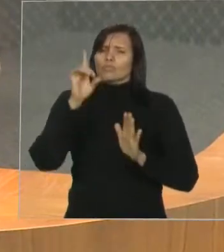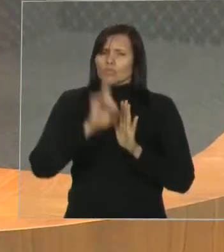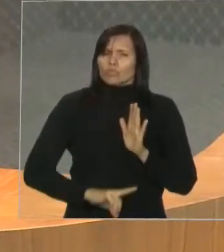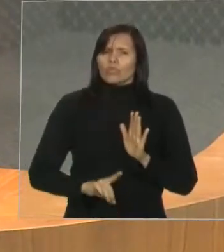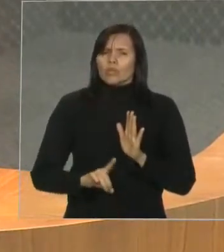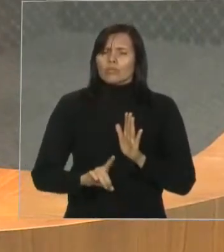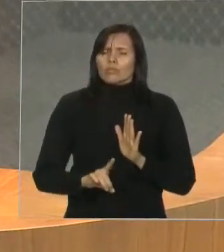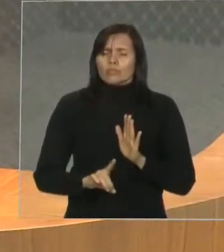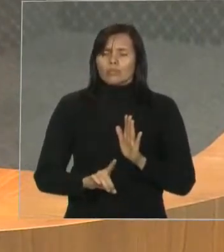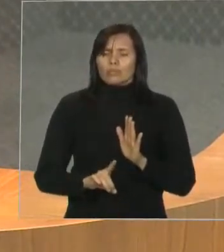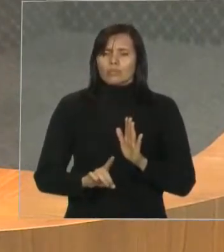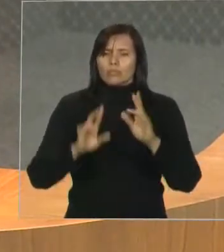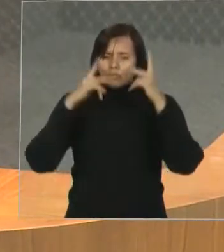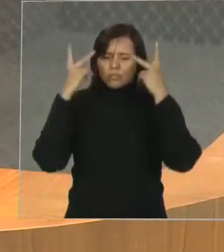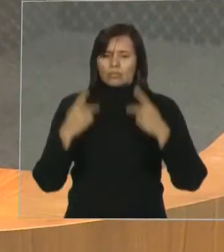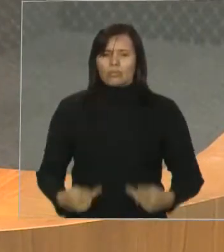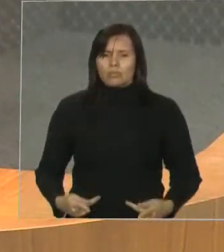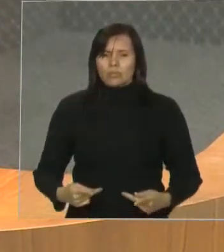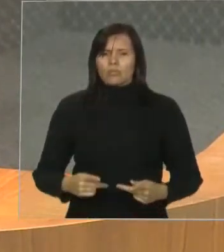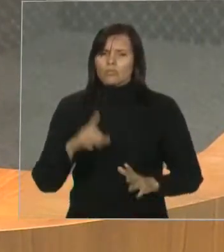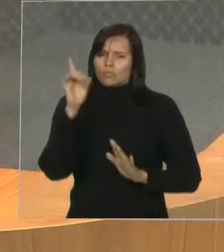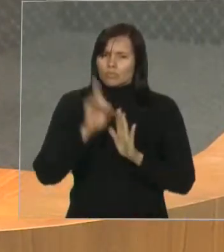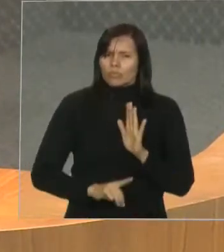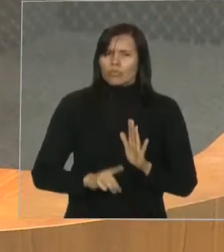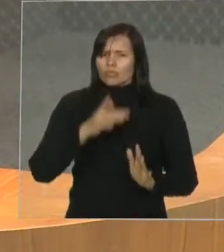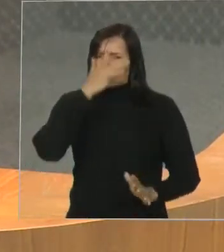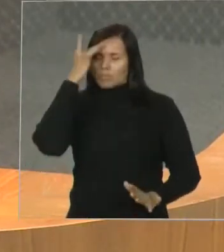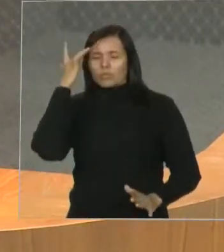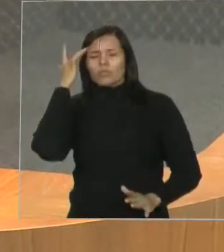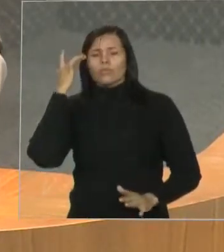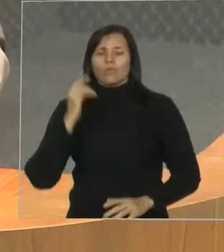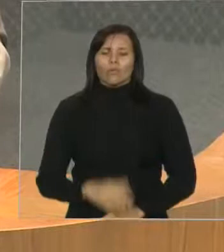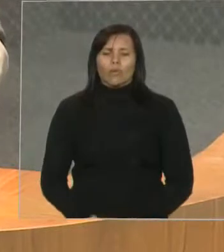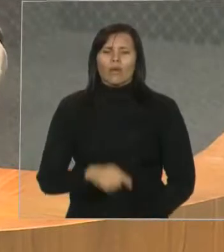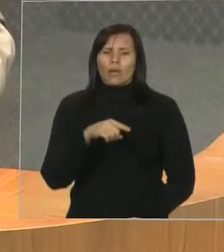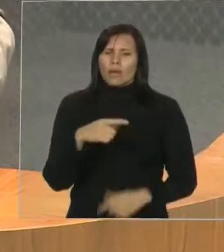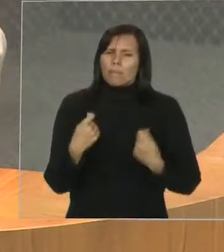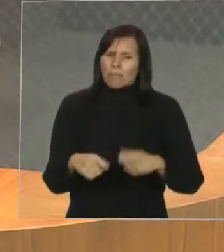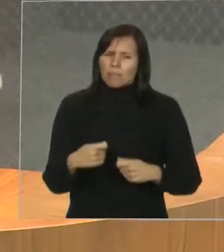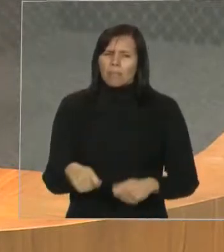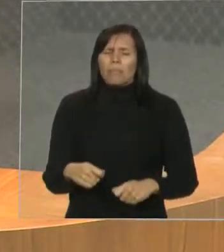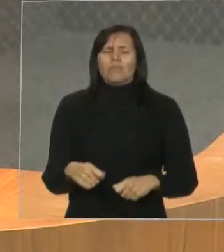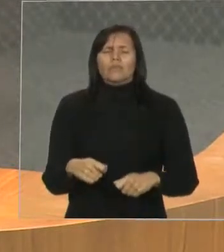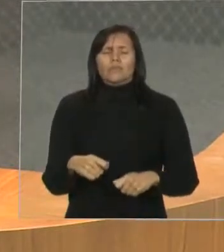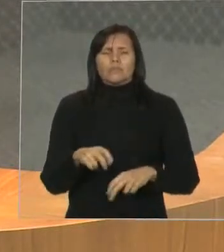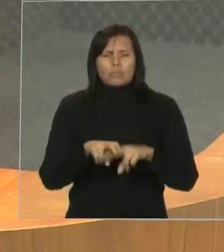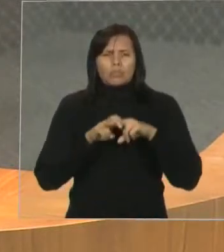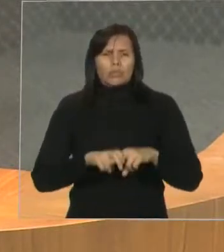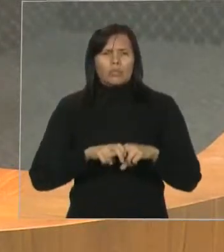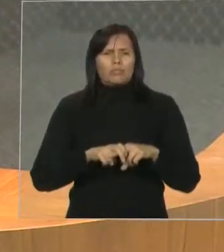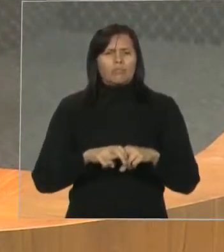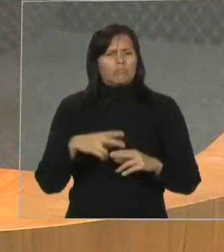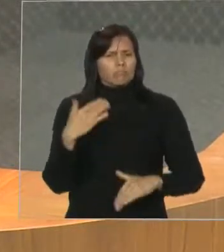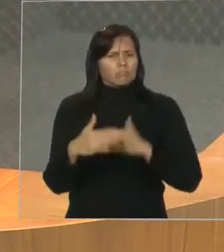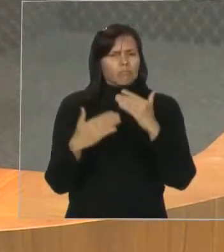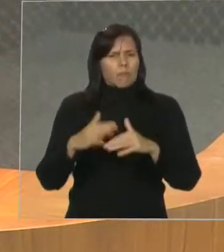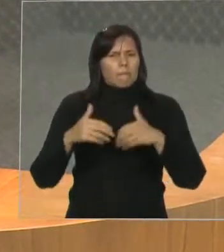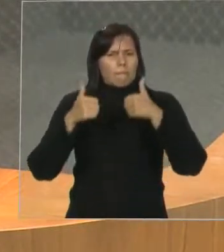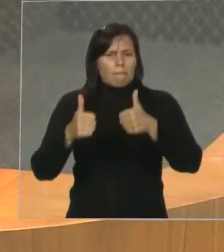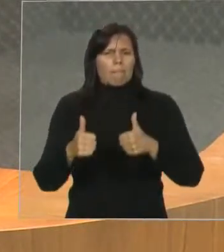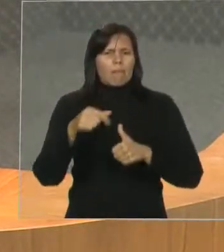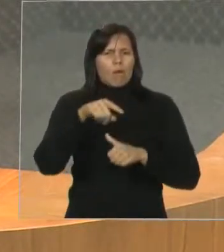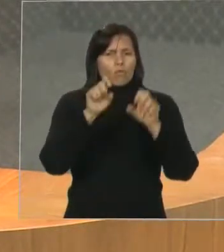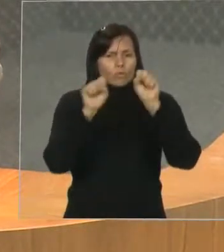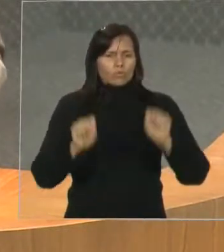qualidade no atendimento do sistema ferry boat. Por isso que, mais uma vez, faço esse pronunciamento em defesa dos baixadeiros, dos nossos irmãos e irmãs que